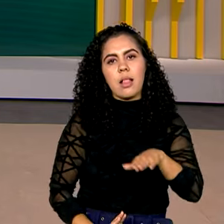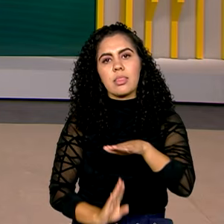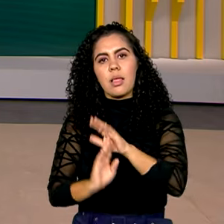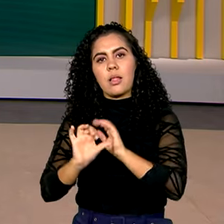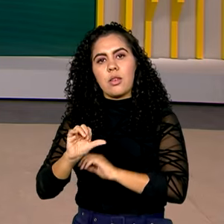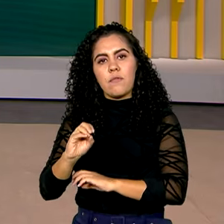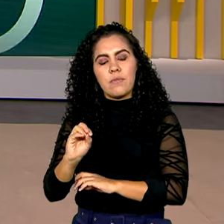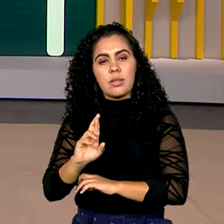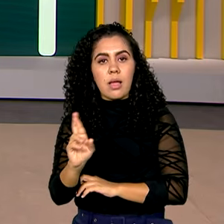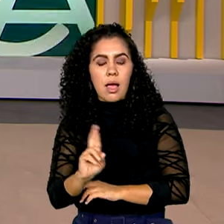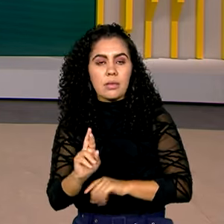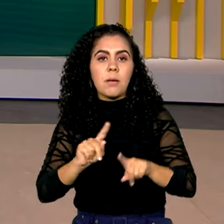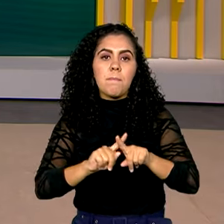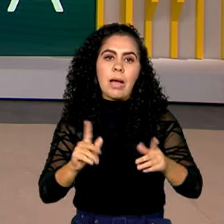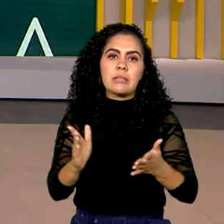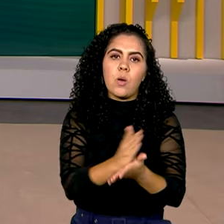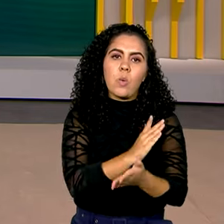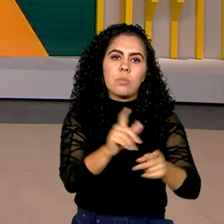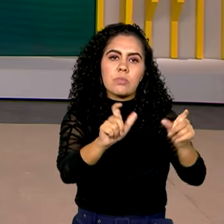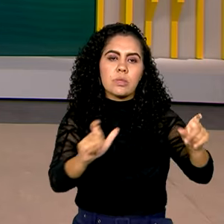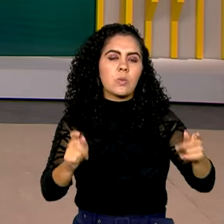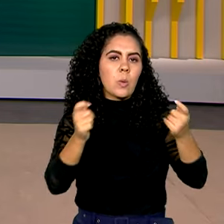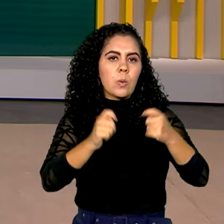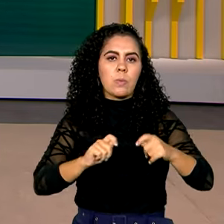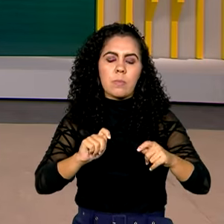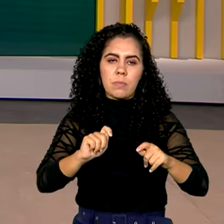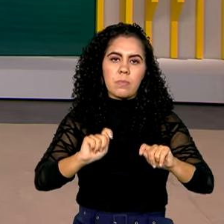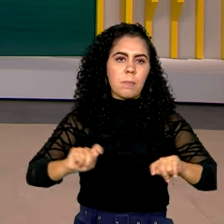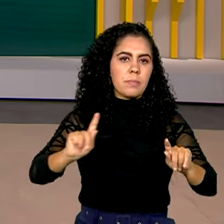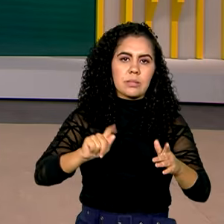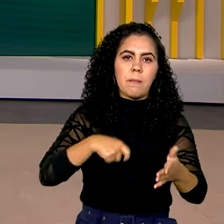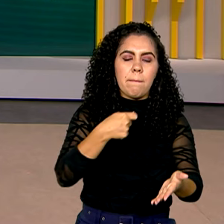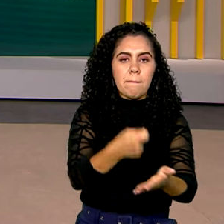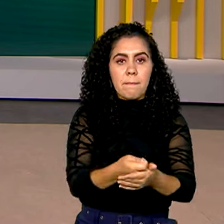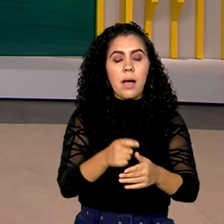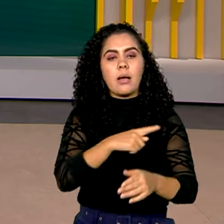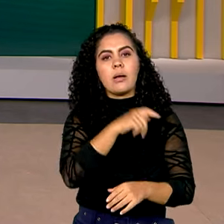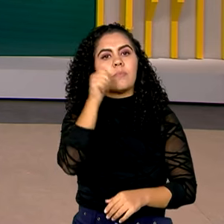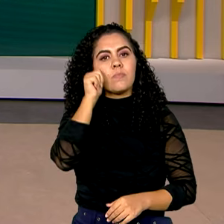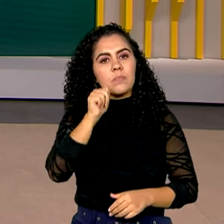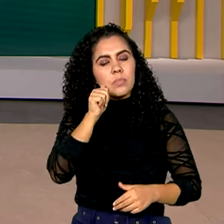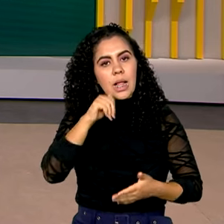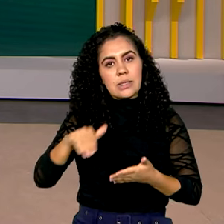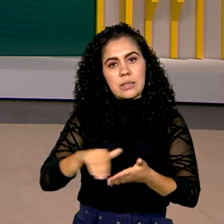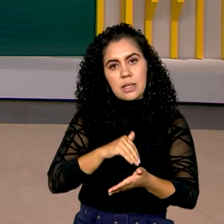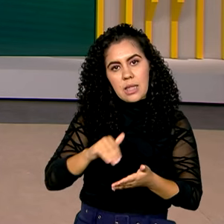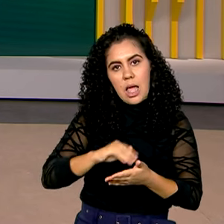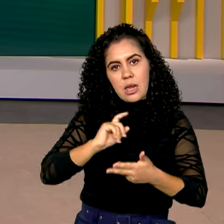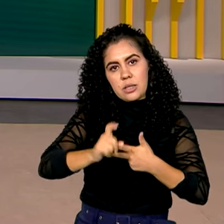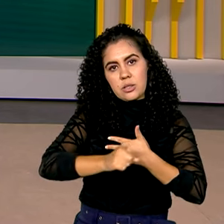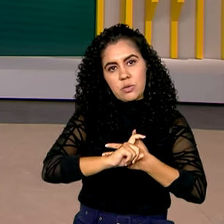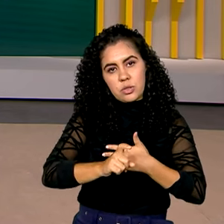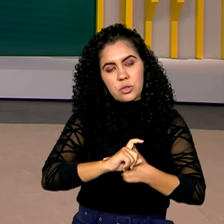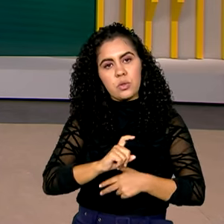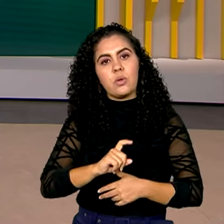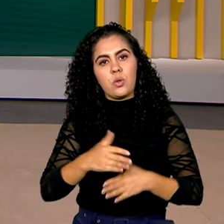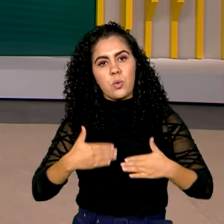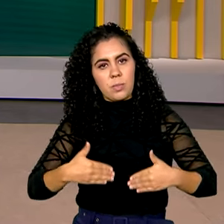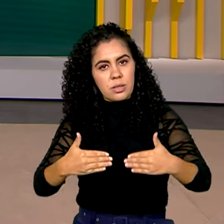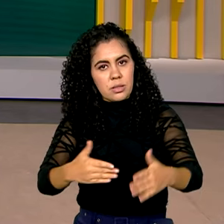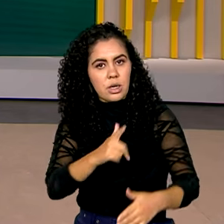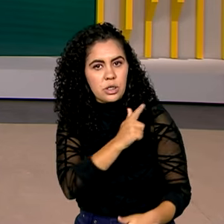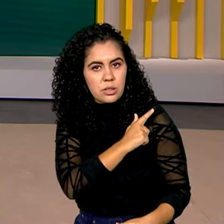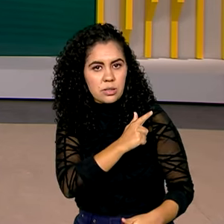direito à isenção desse pagamento. Para tratar do assunto, a secretária executiva do Ministério da Gestão e da Inovação em